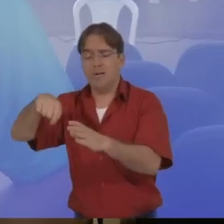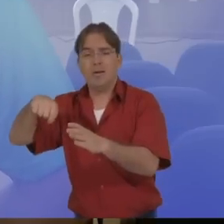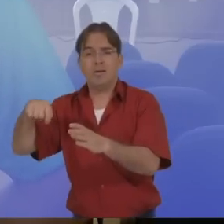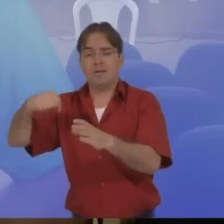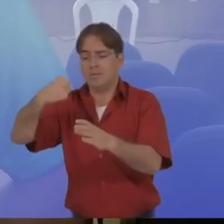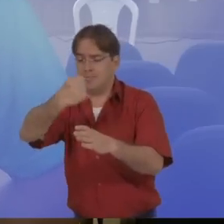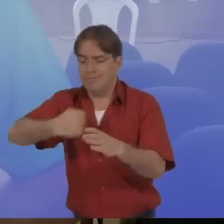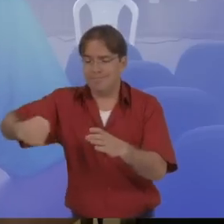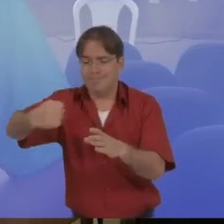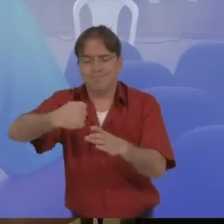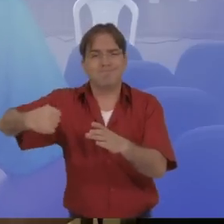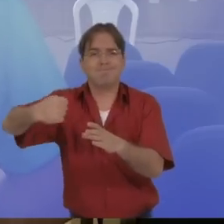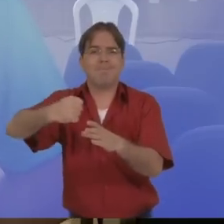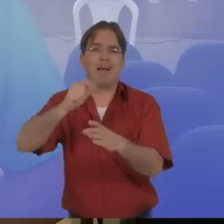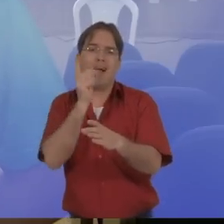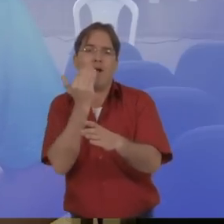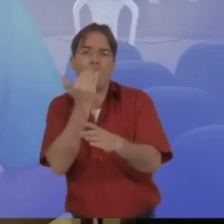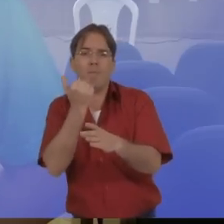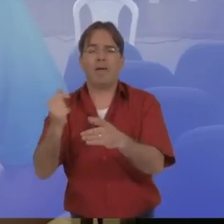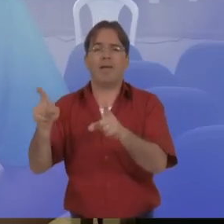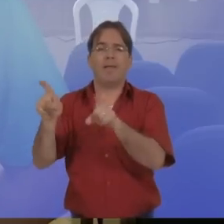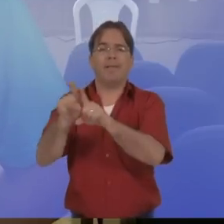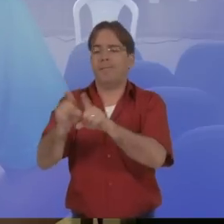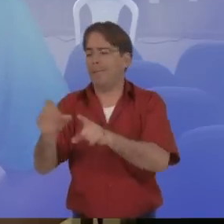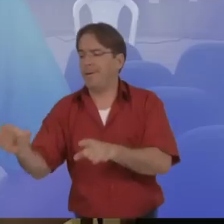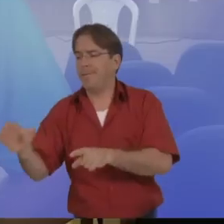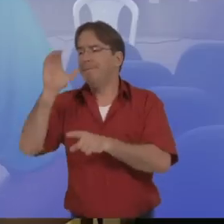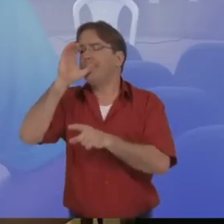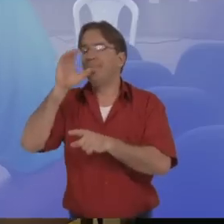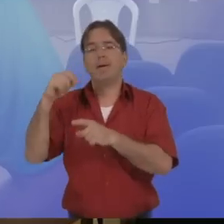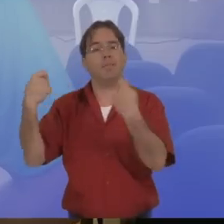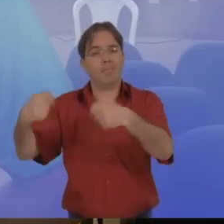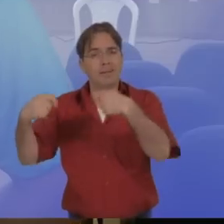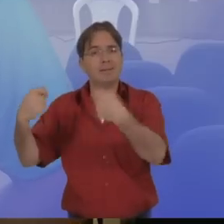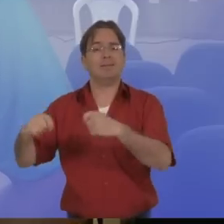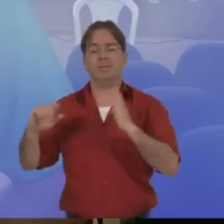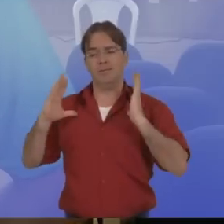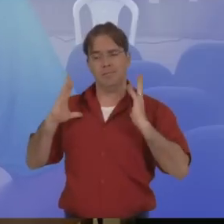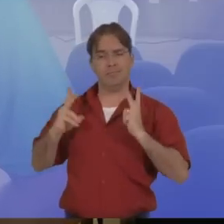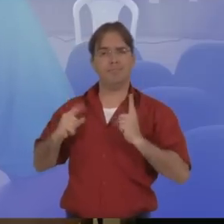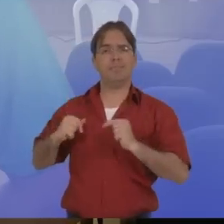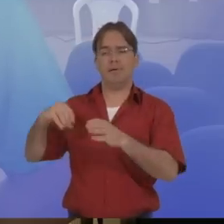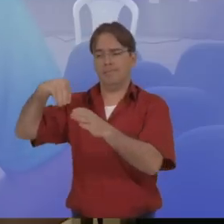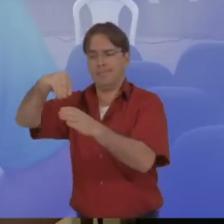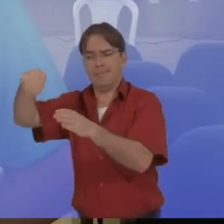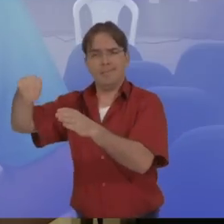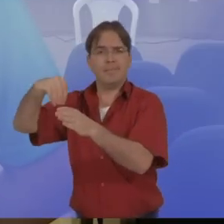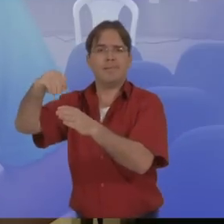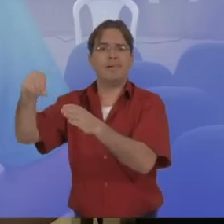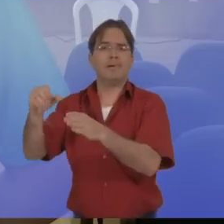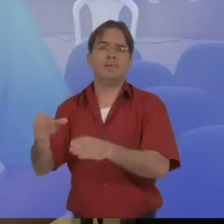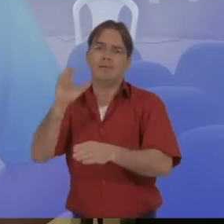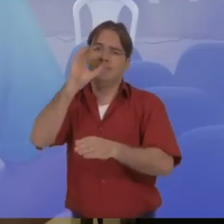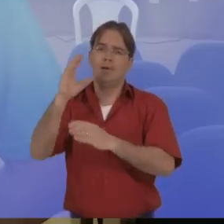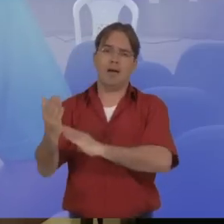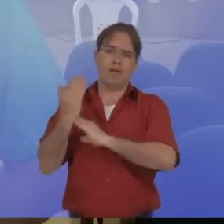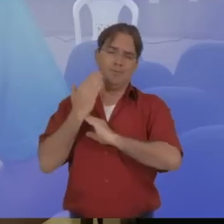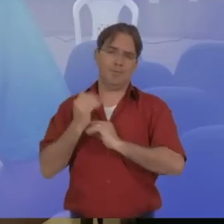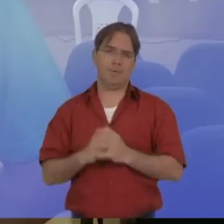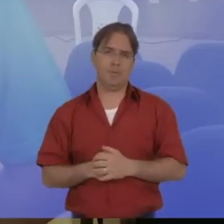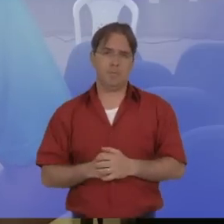na preparação da merenda escolar, nessa escola, com o uso dessa água, como diretamente no consumo